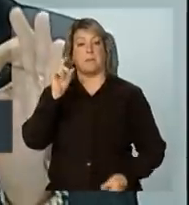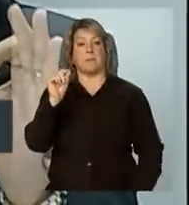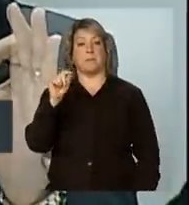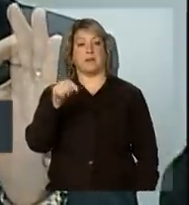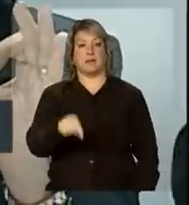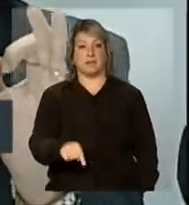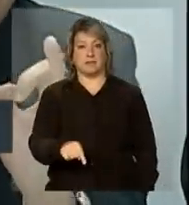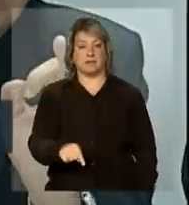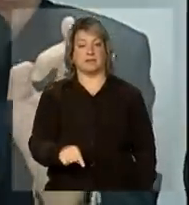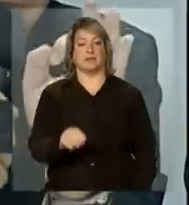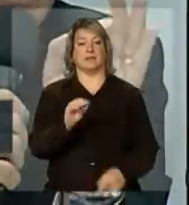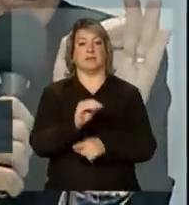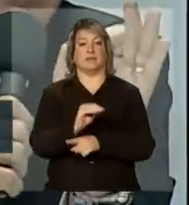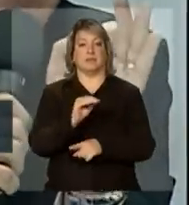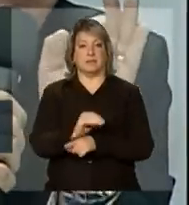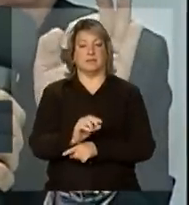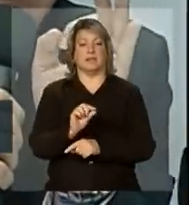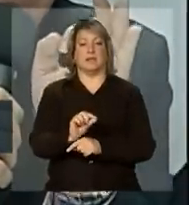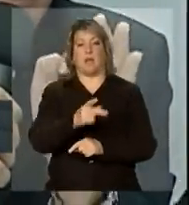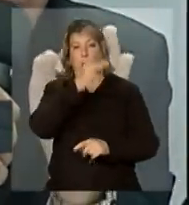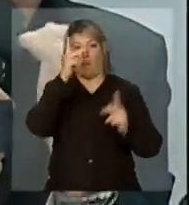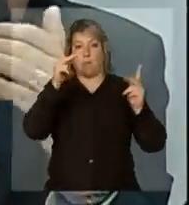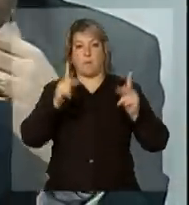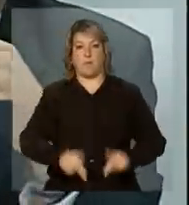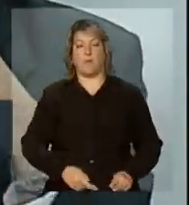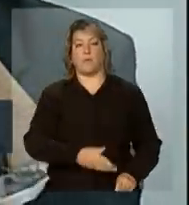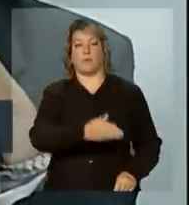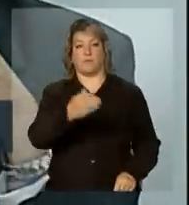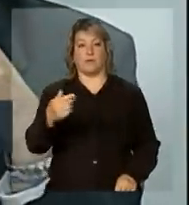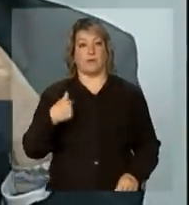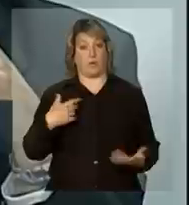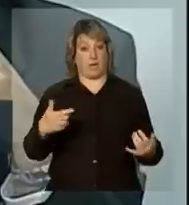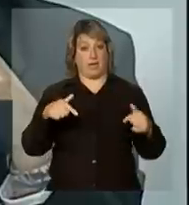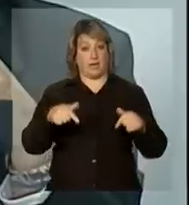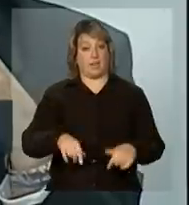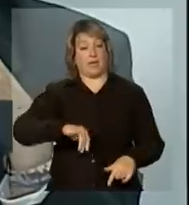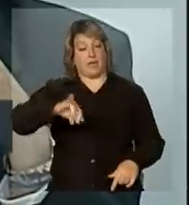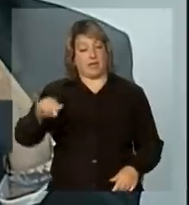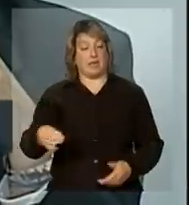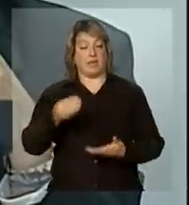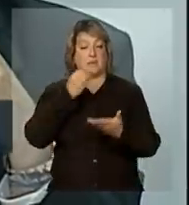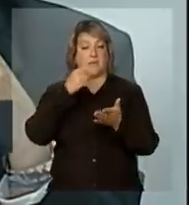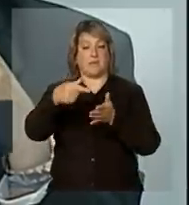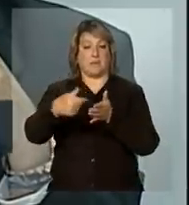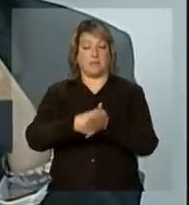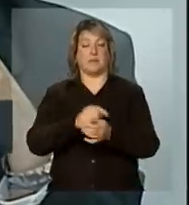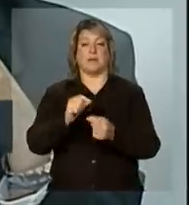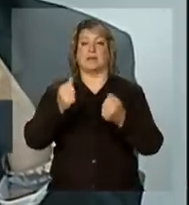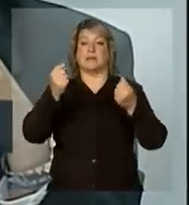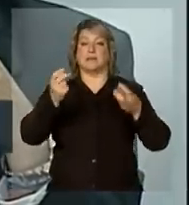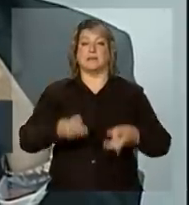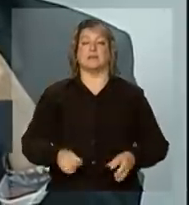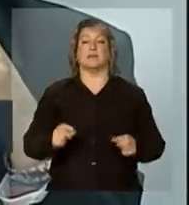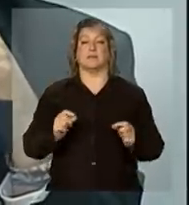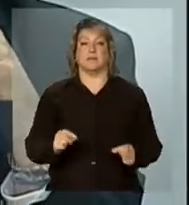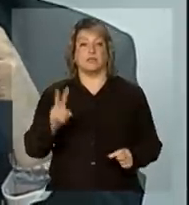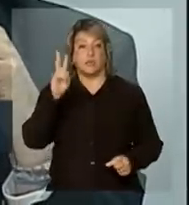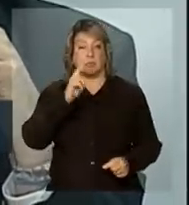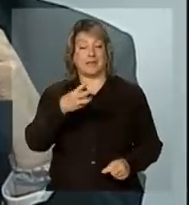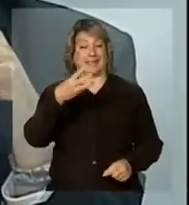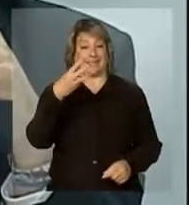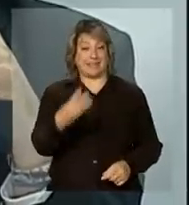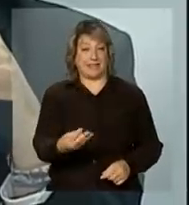assistência à população. Quero aqui aproveitar a pergunta para fazer a distinção nas três